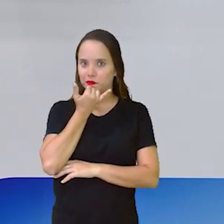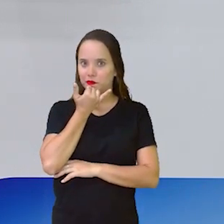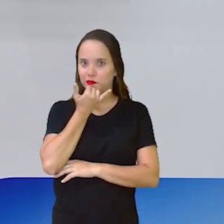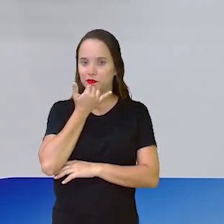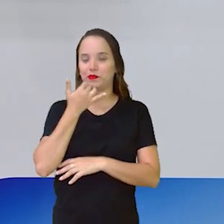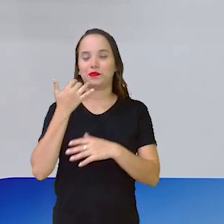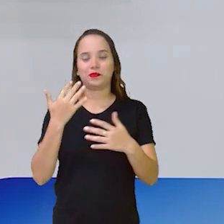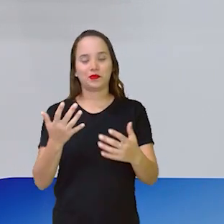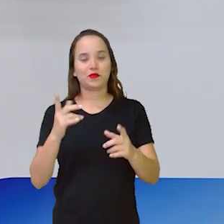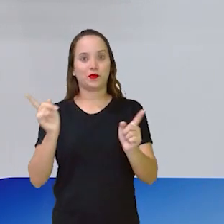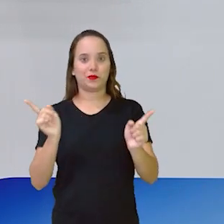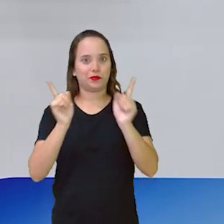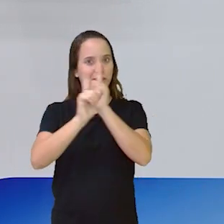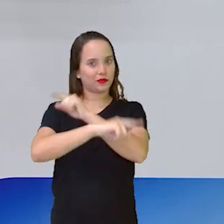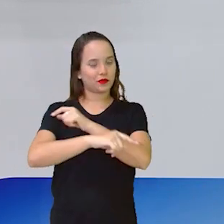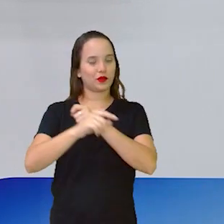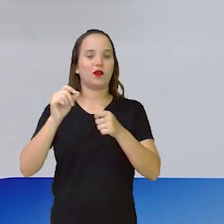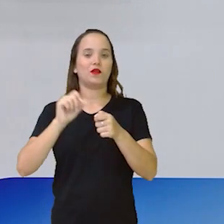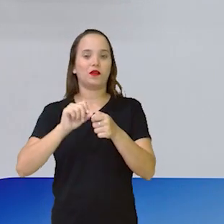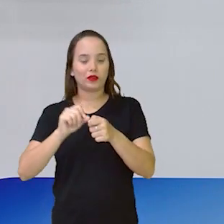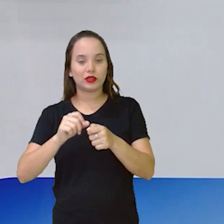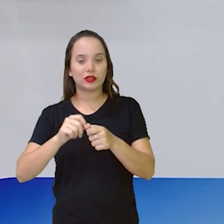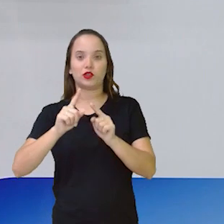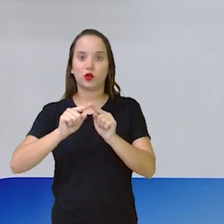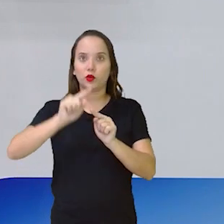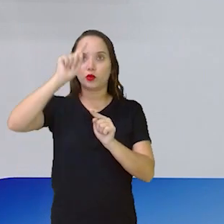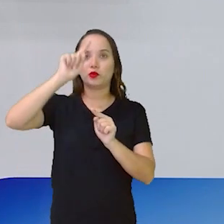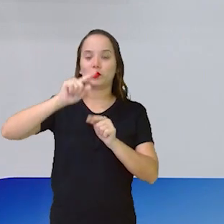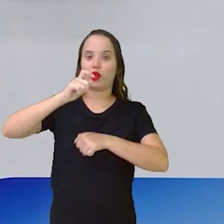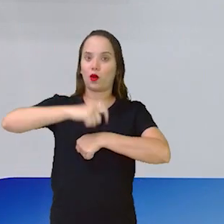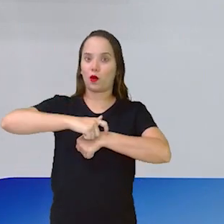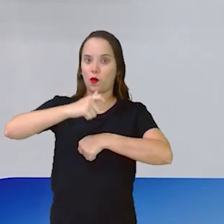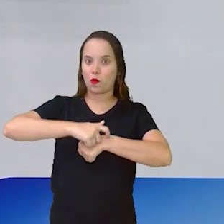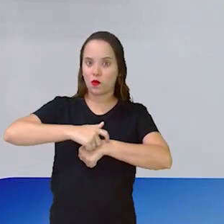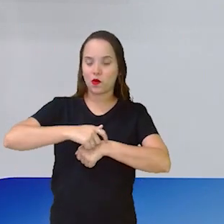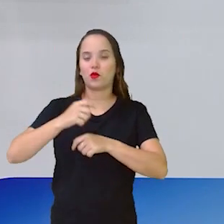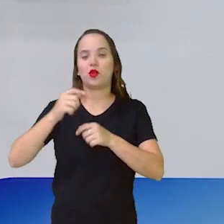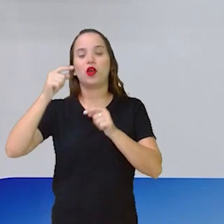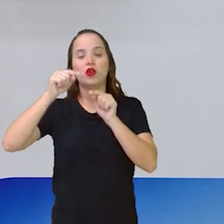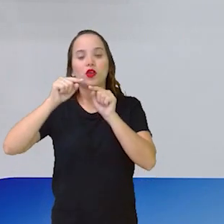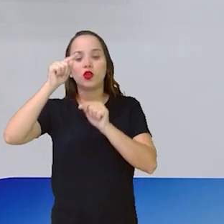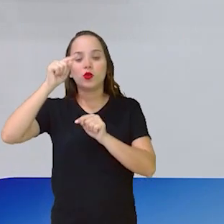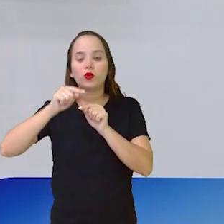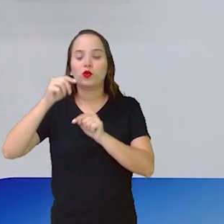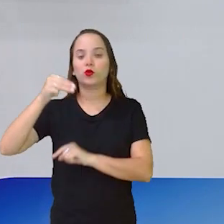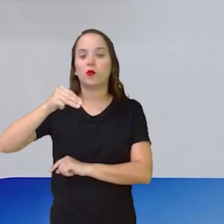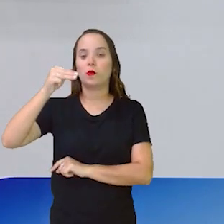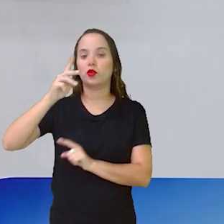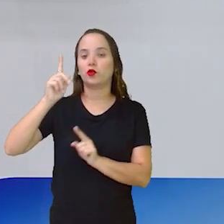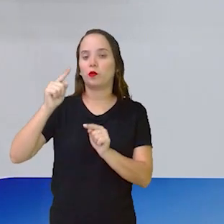Nós vamos fazer o ponteiro da hora e do minuto. O ponteiro da hora é menor e o do minuto é maiorzinho.